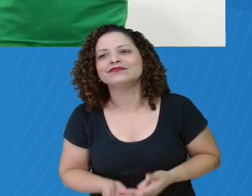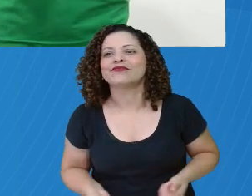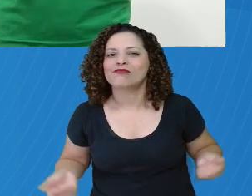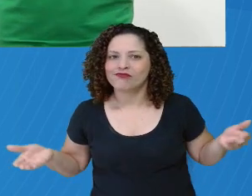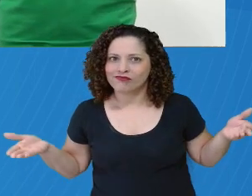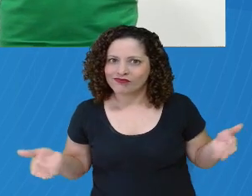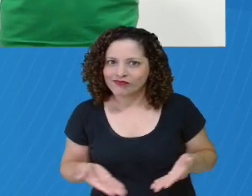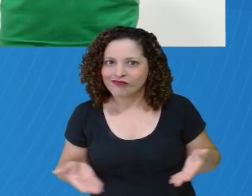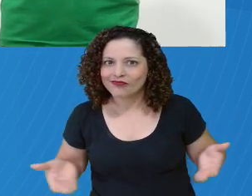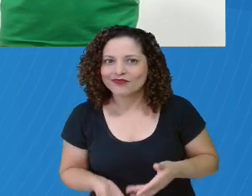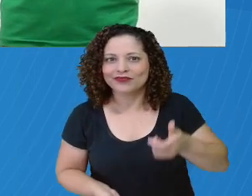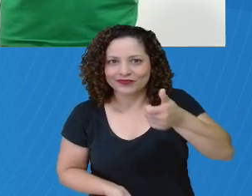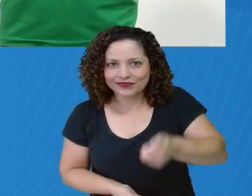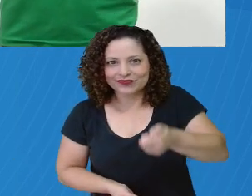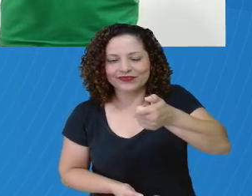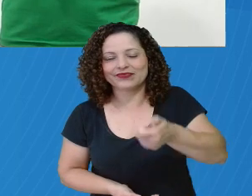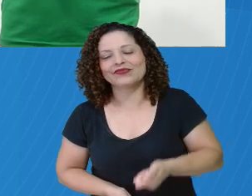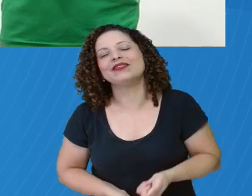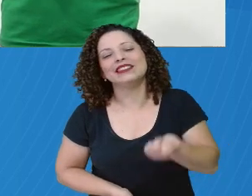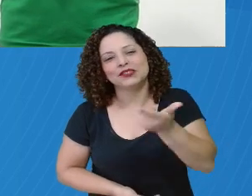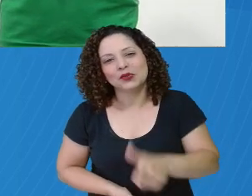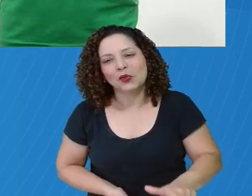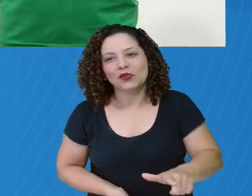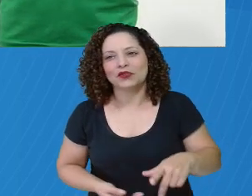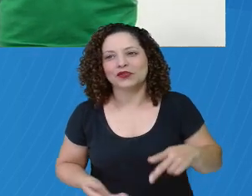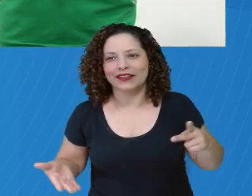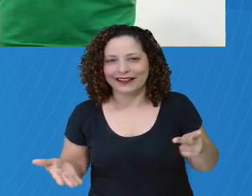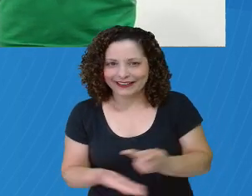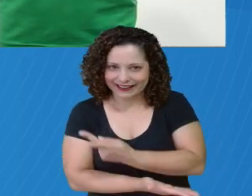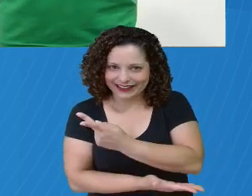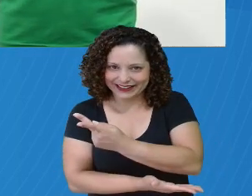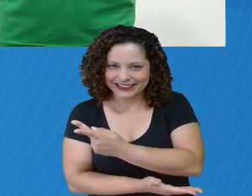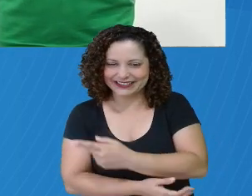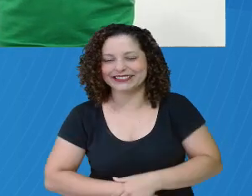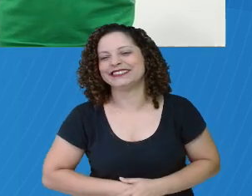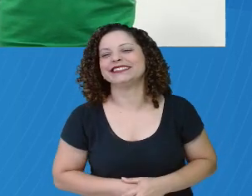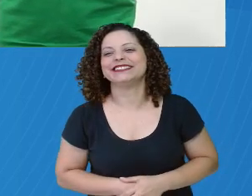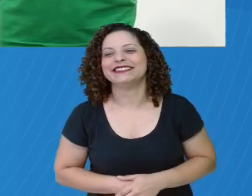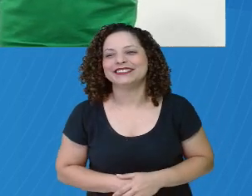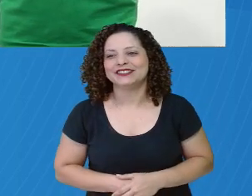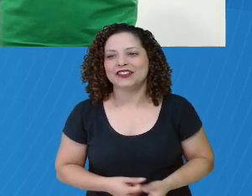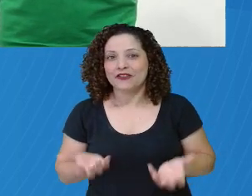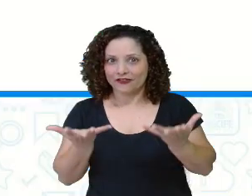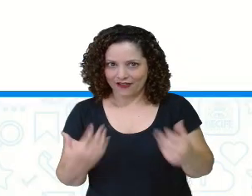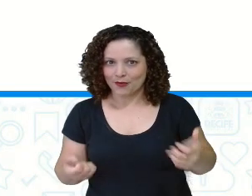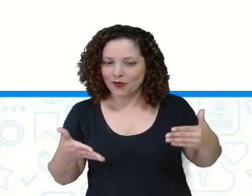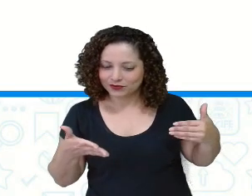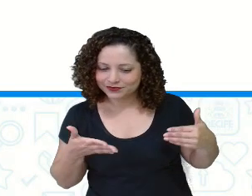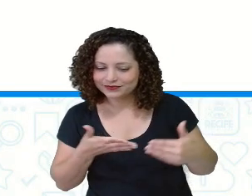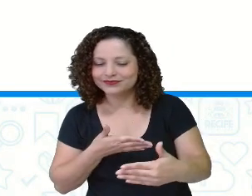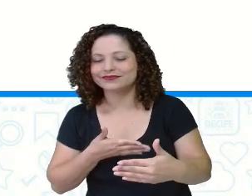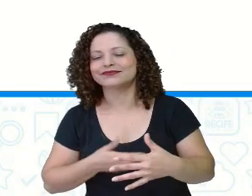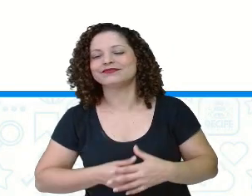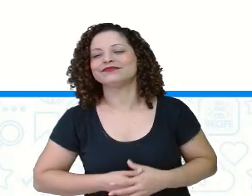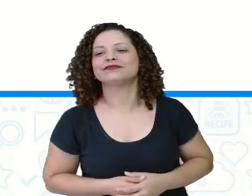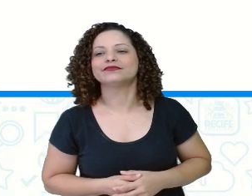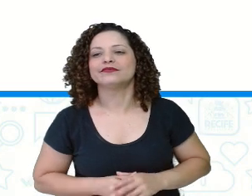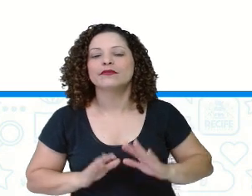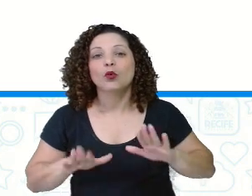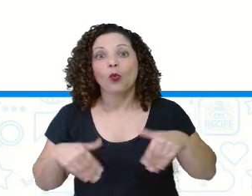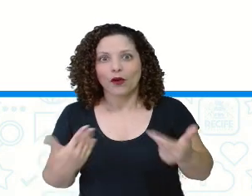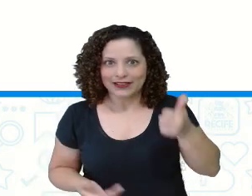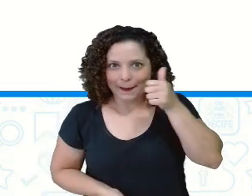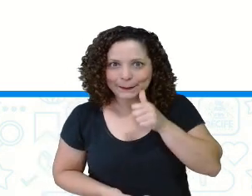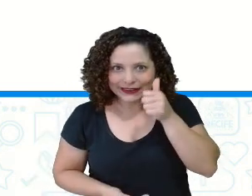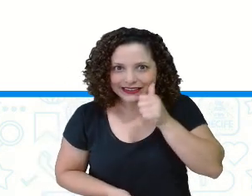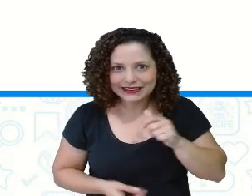de novo o passador deu treco. Mas vamos embora. Quando a Chapeuzinho